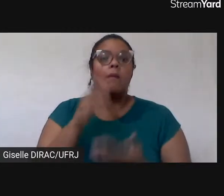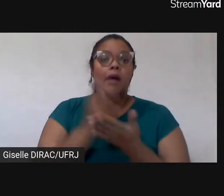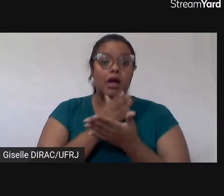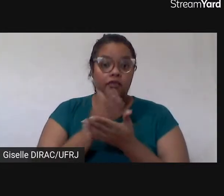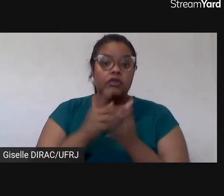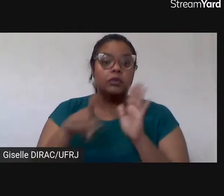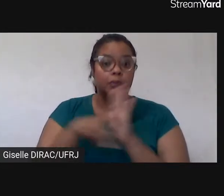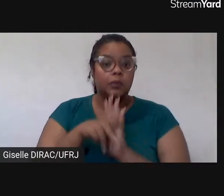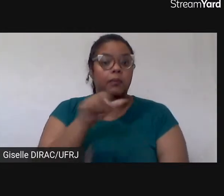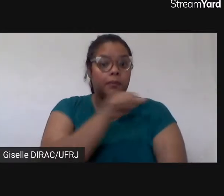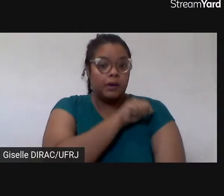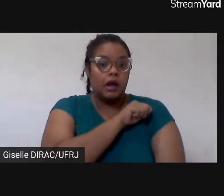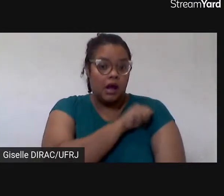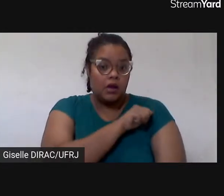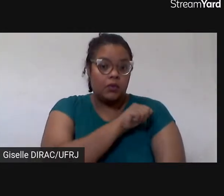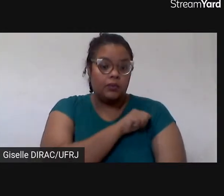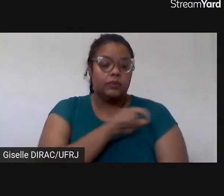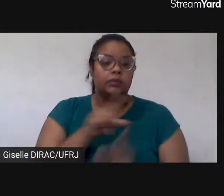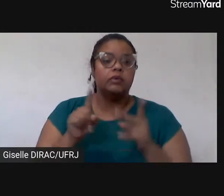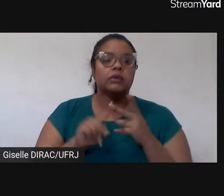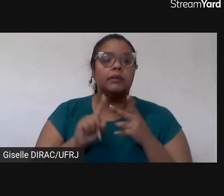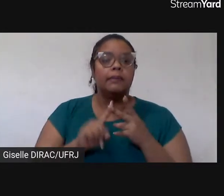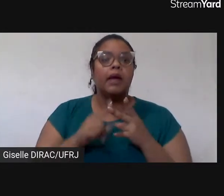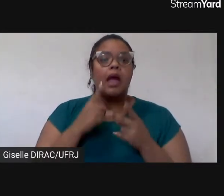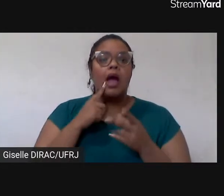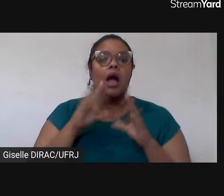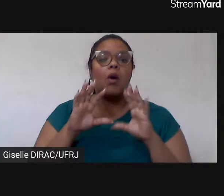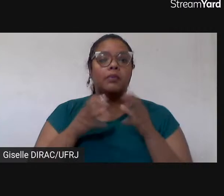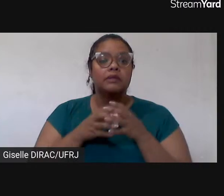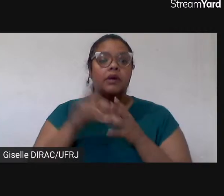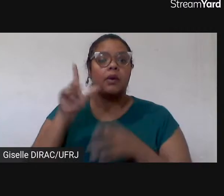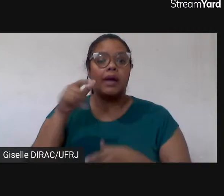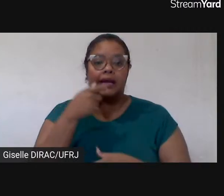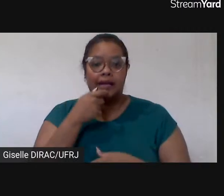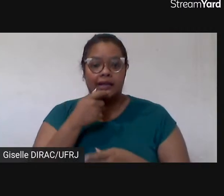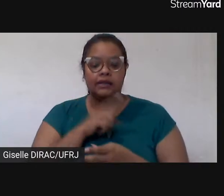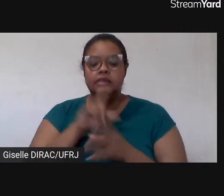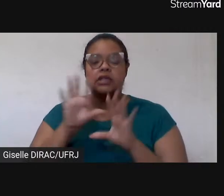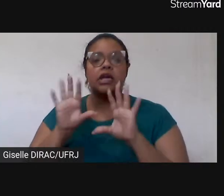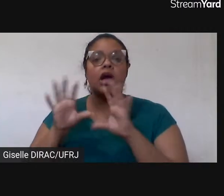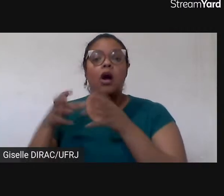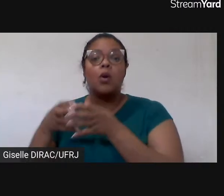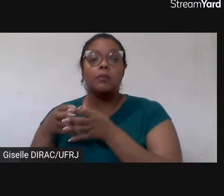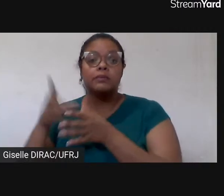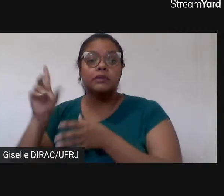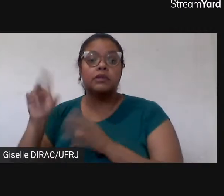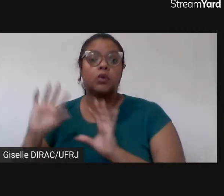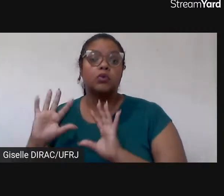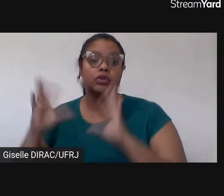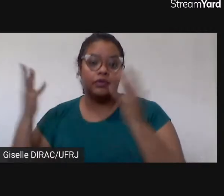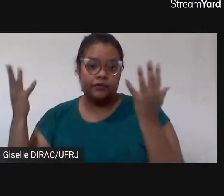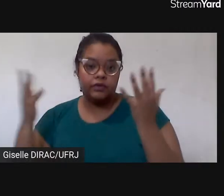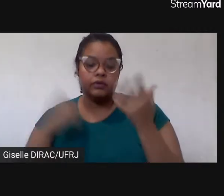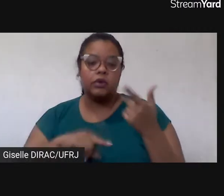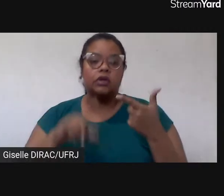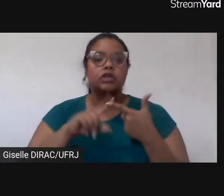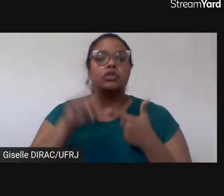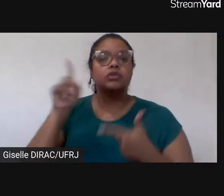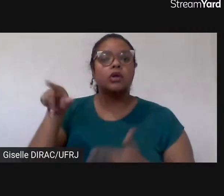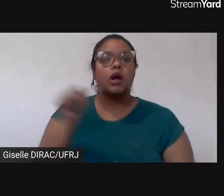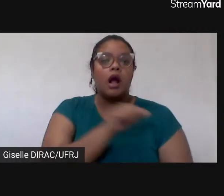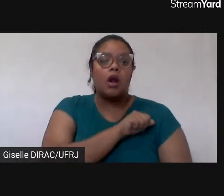sobre a comissão permanente de inglês e sobre a comissão de eventos. A gente vai começar com o nosso aluno,